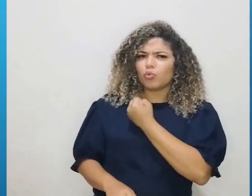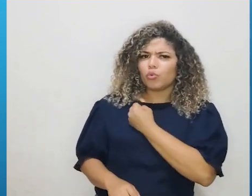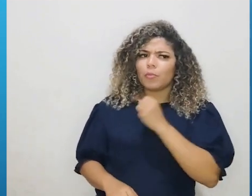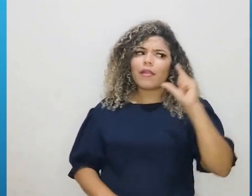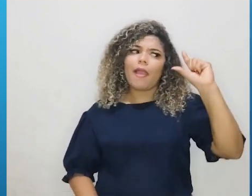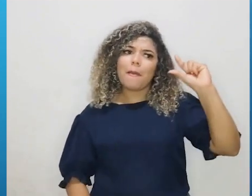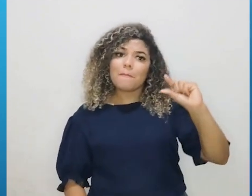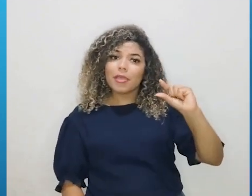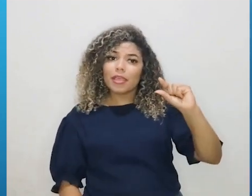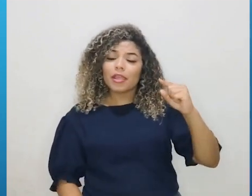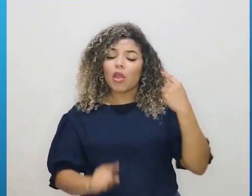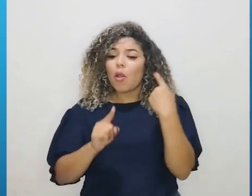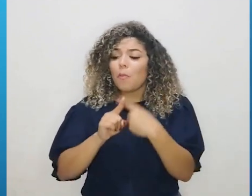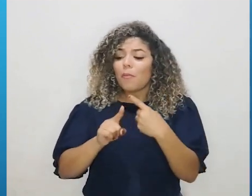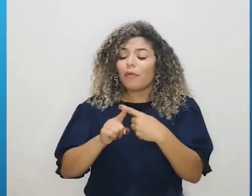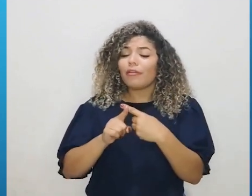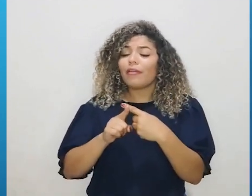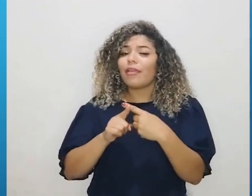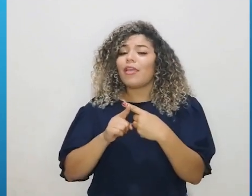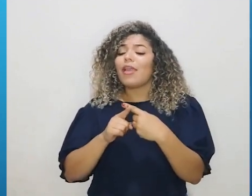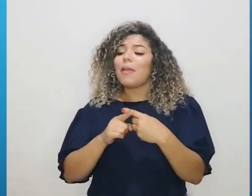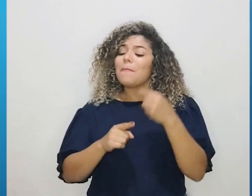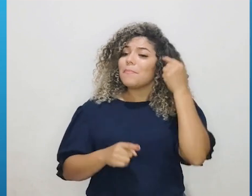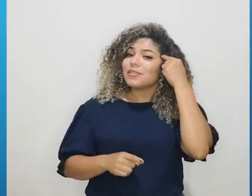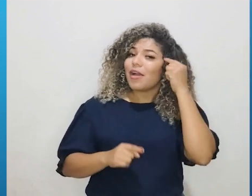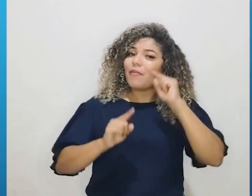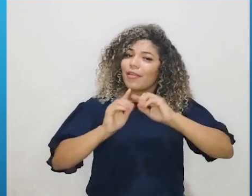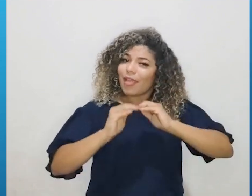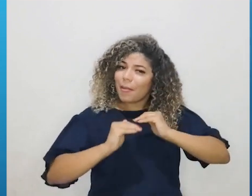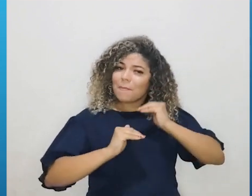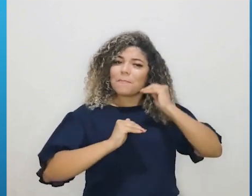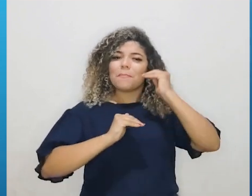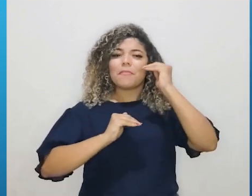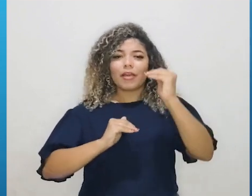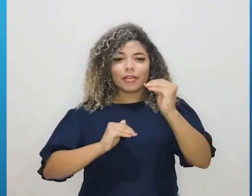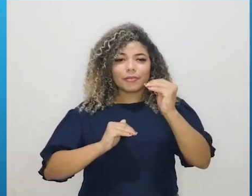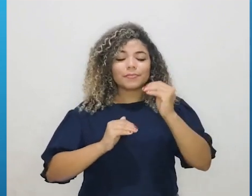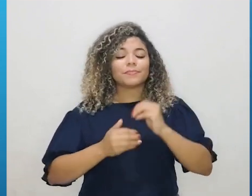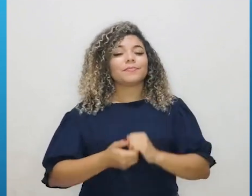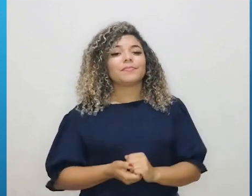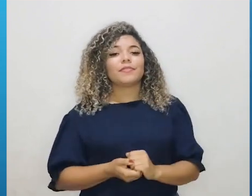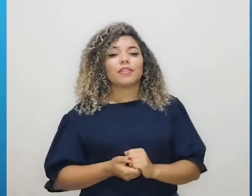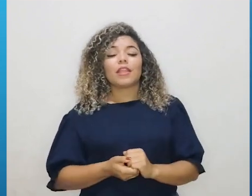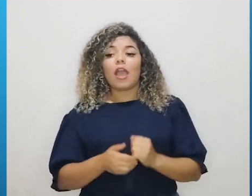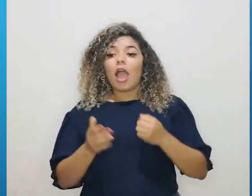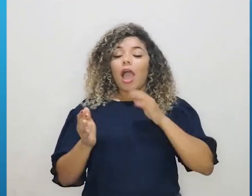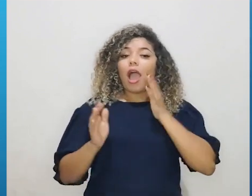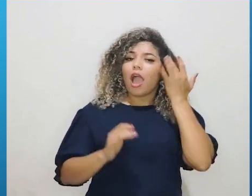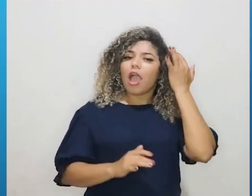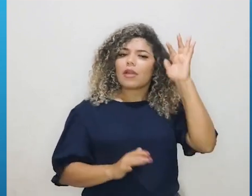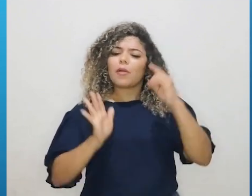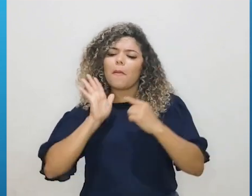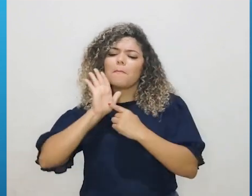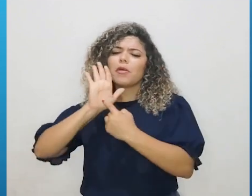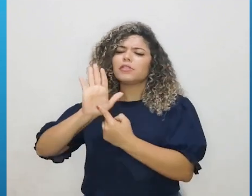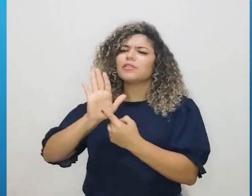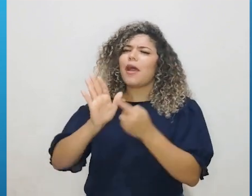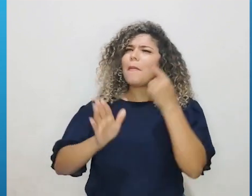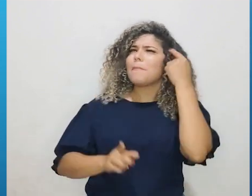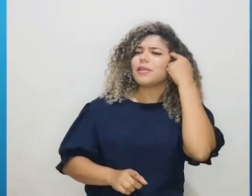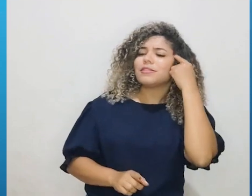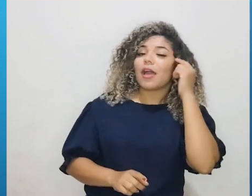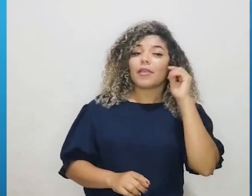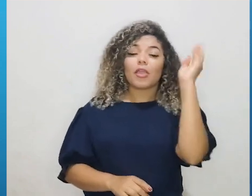abaixo das projeções anteriores do órgão em 2021. O prognóstico apontava que o país teria